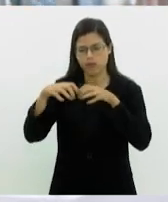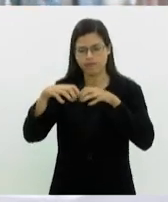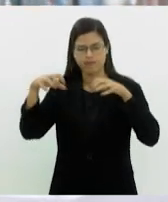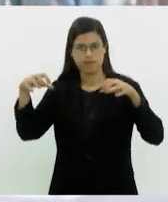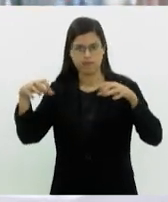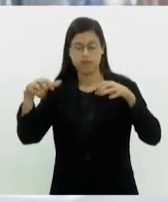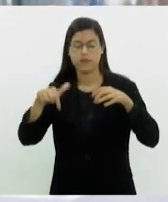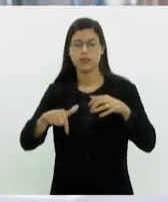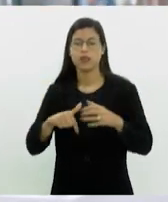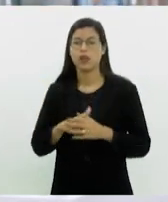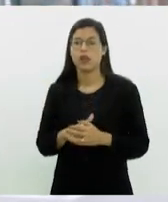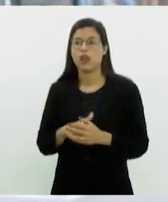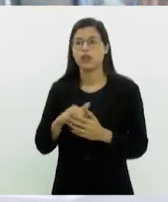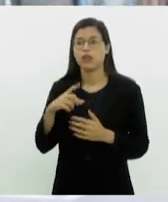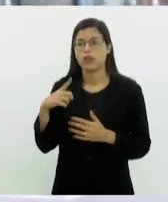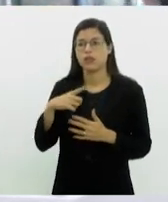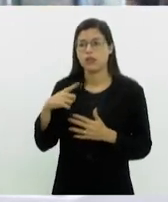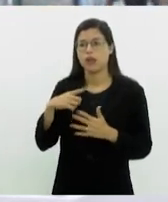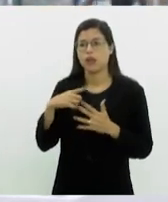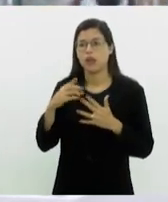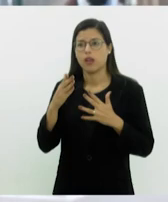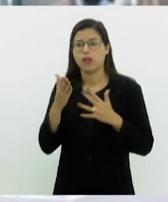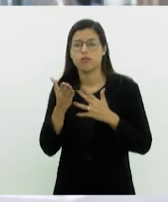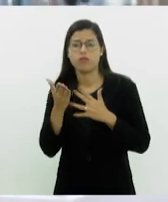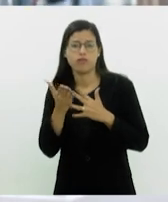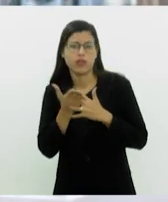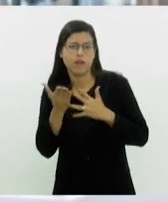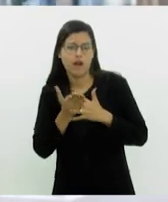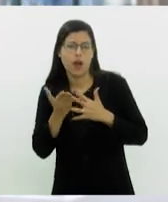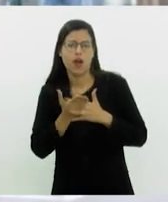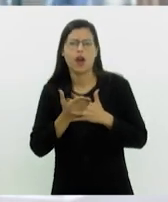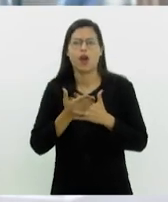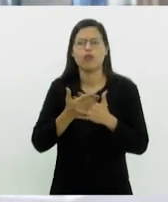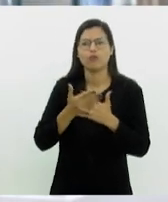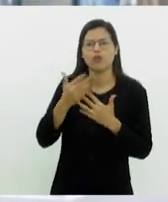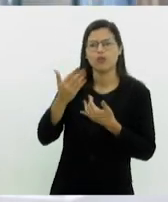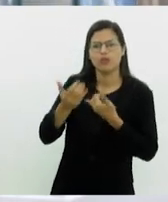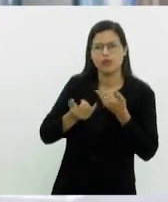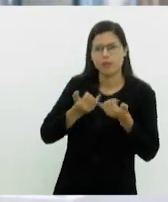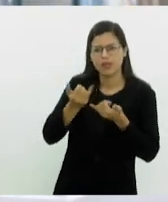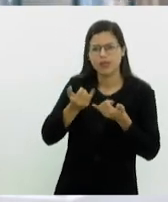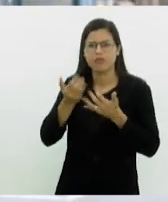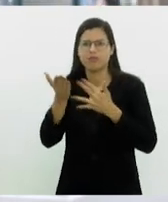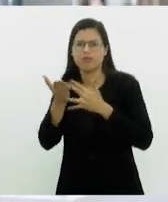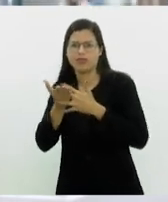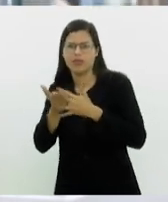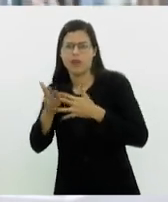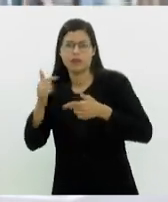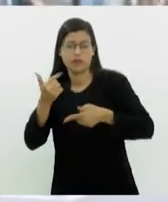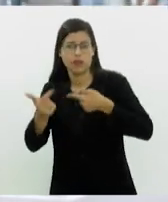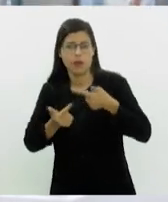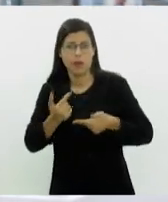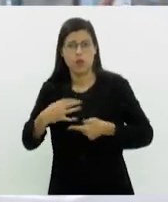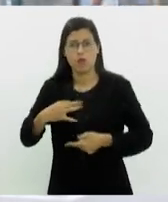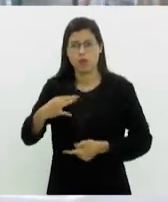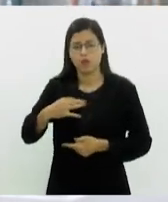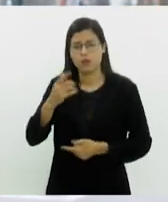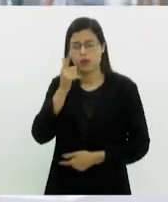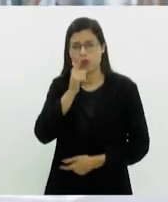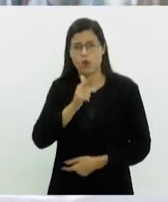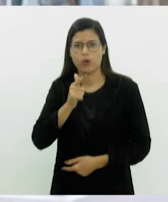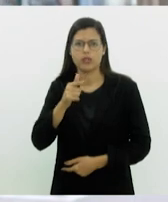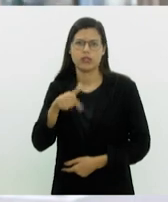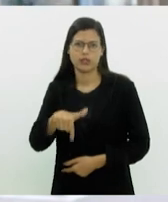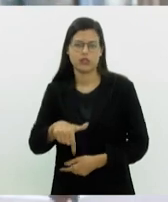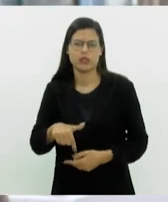é esses intervalos entre o lazer, entre o trabalho, que o voluntário consegue dedicar um pouquinho para a ONG. A gente